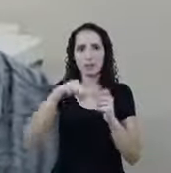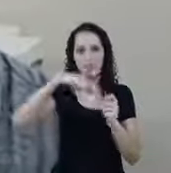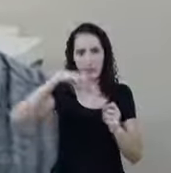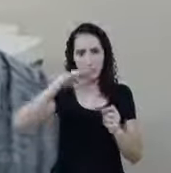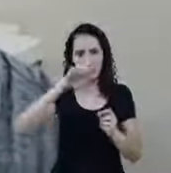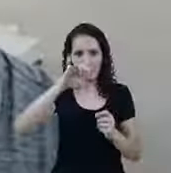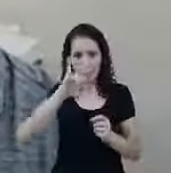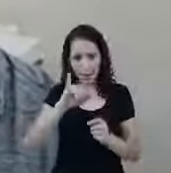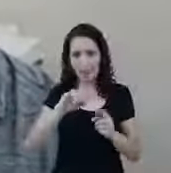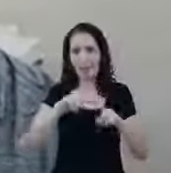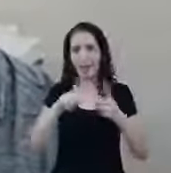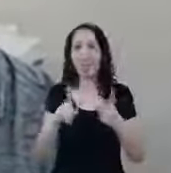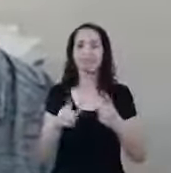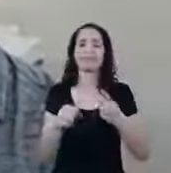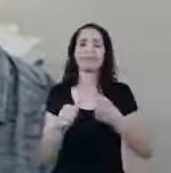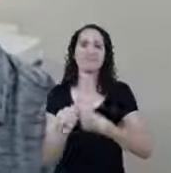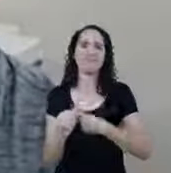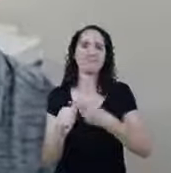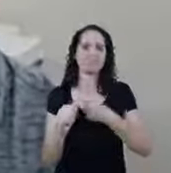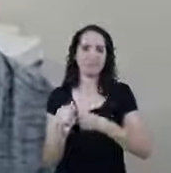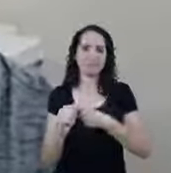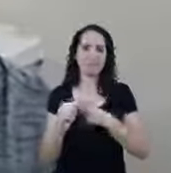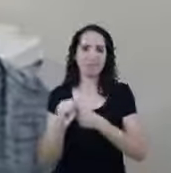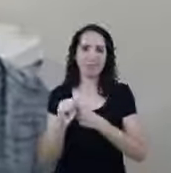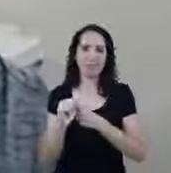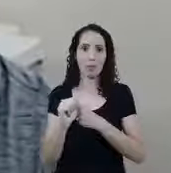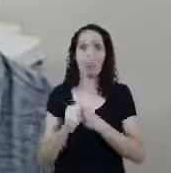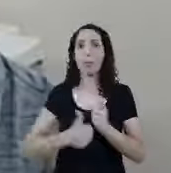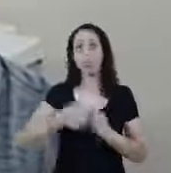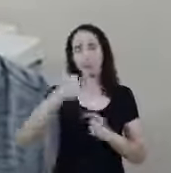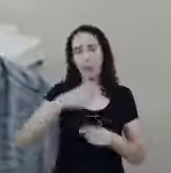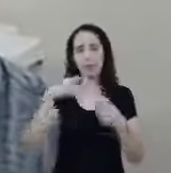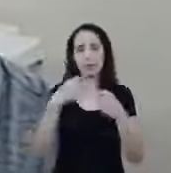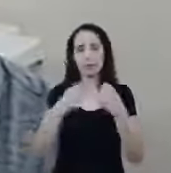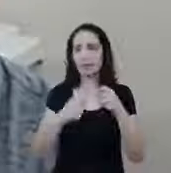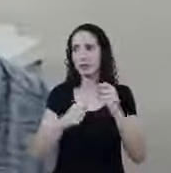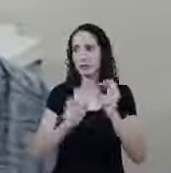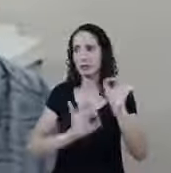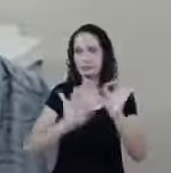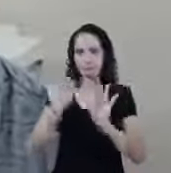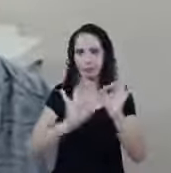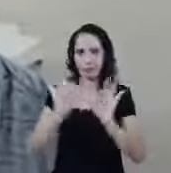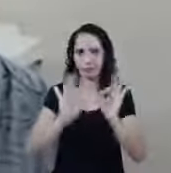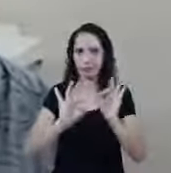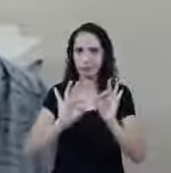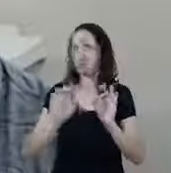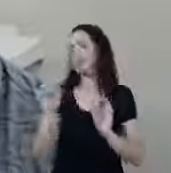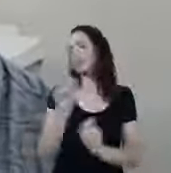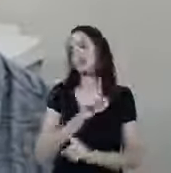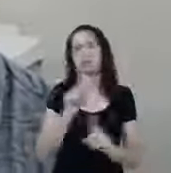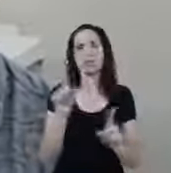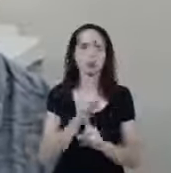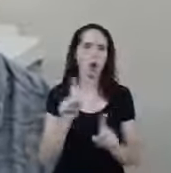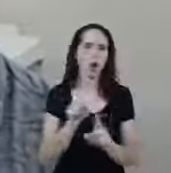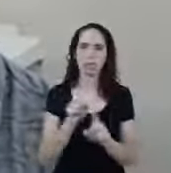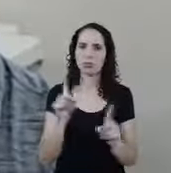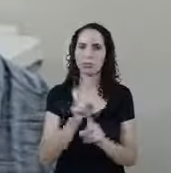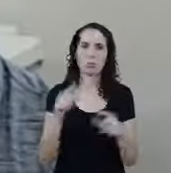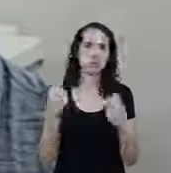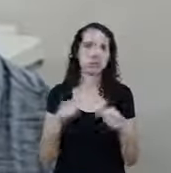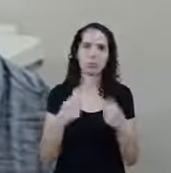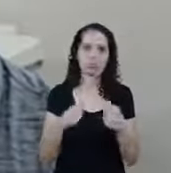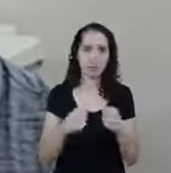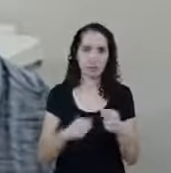as suas Então primeiro Vai precisar de regularizar Essa questão do MEI Procurar uma forma Não vai mais precisar Não é isso? Pelo que